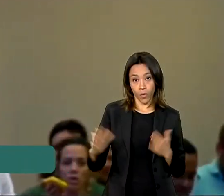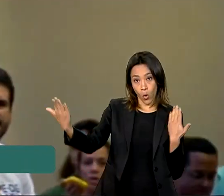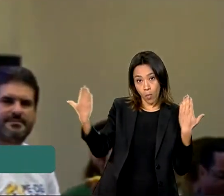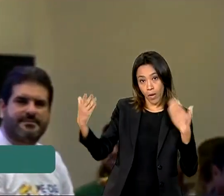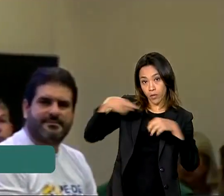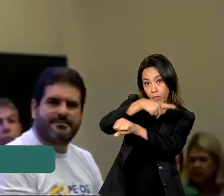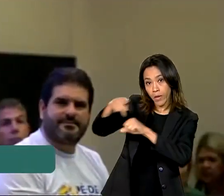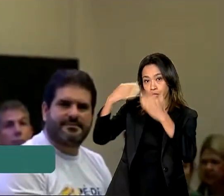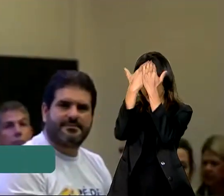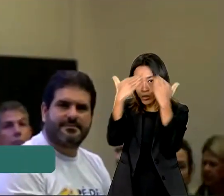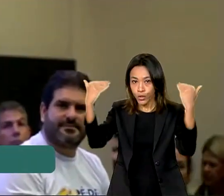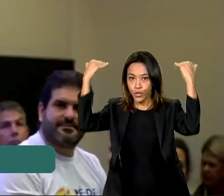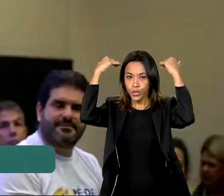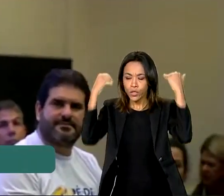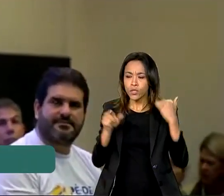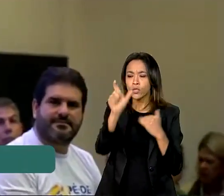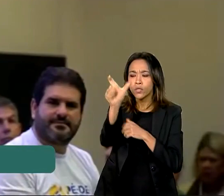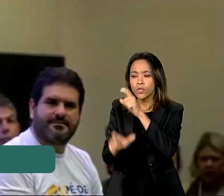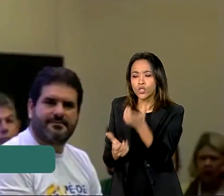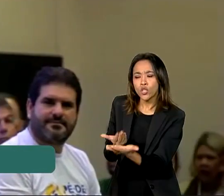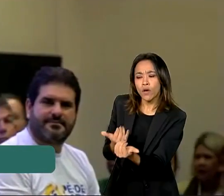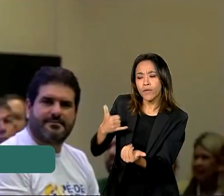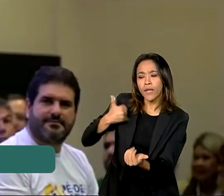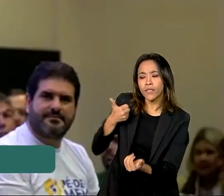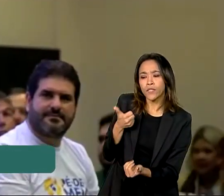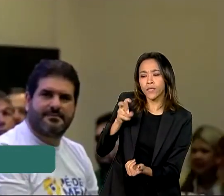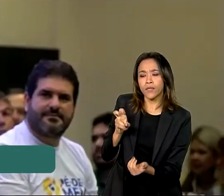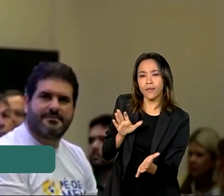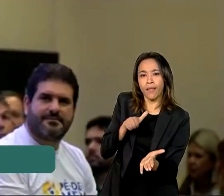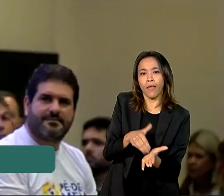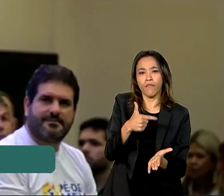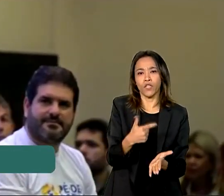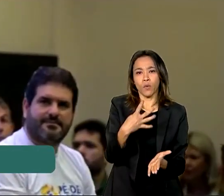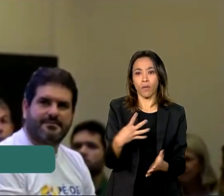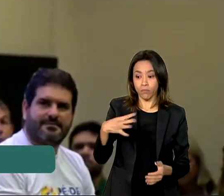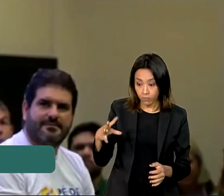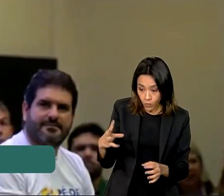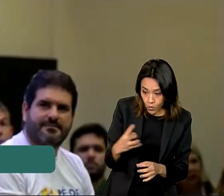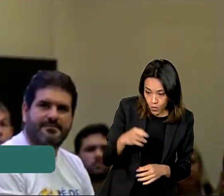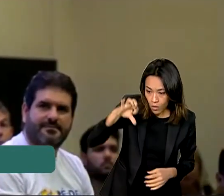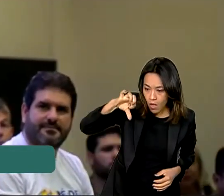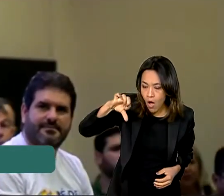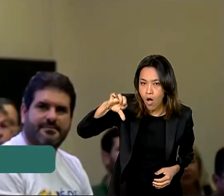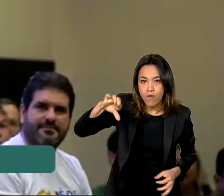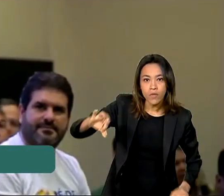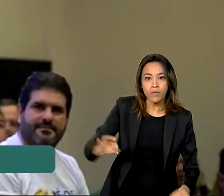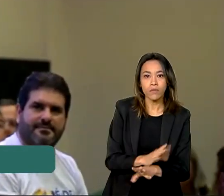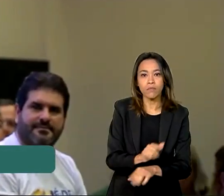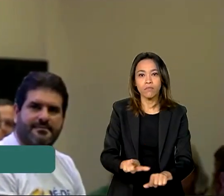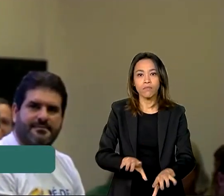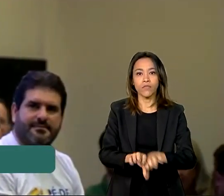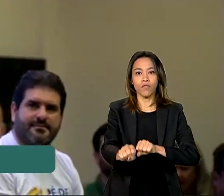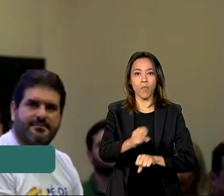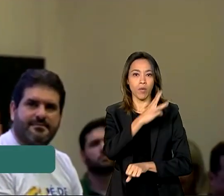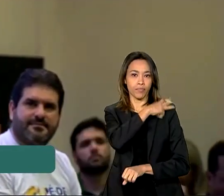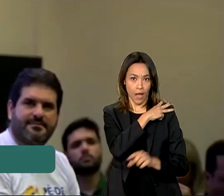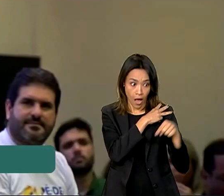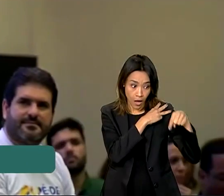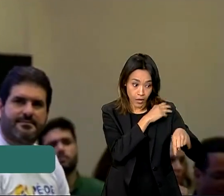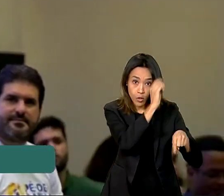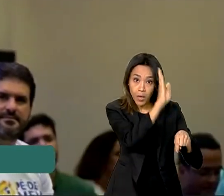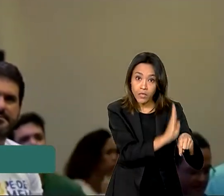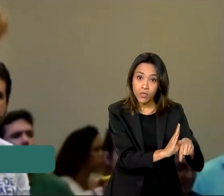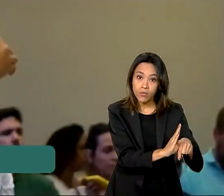cada 10 jovens de 15 a 24 anos, 9 terminam o Ensino Médio lá no Chile. Aqui no Brasil,